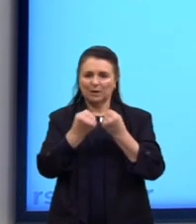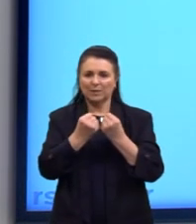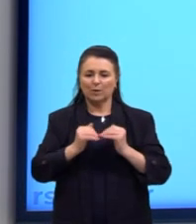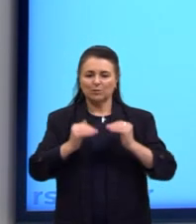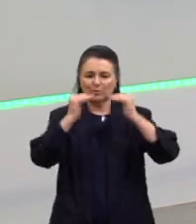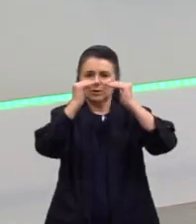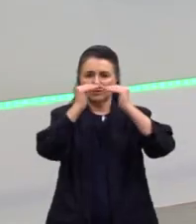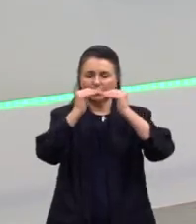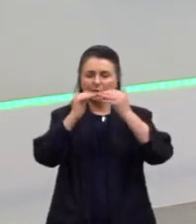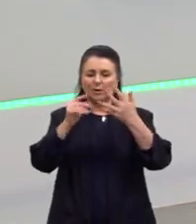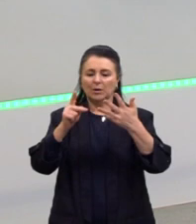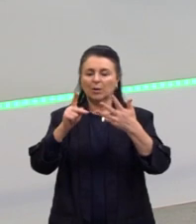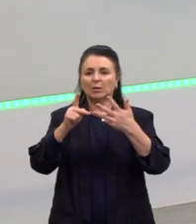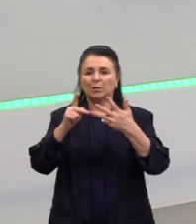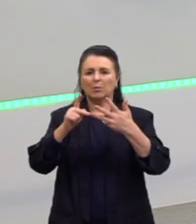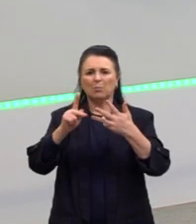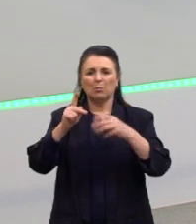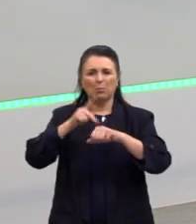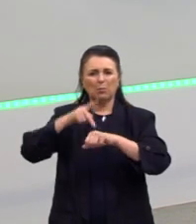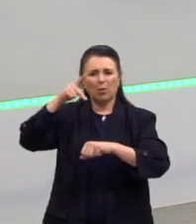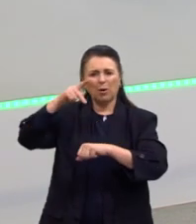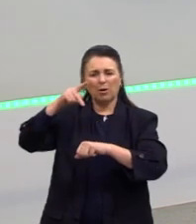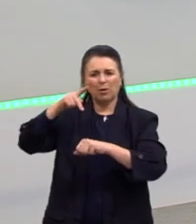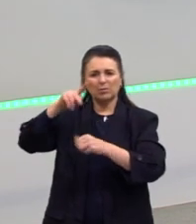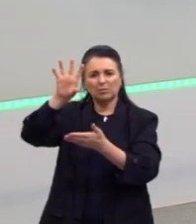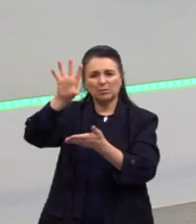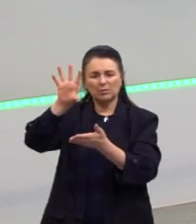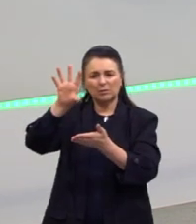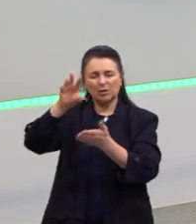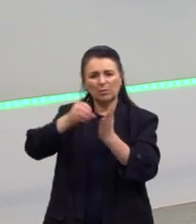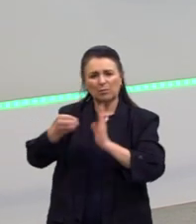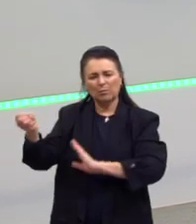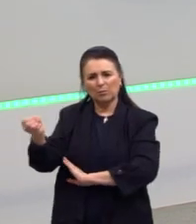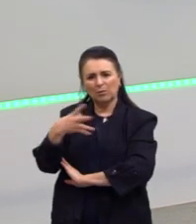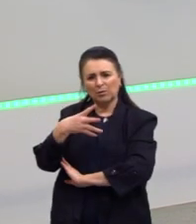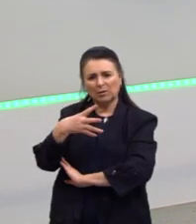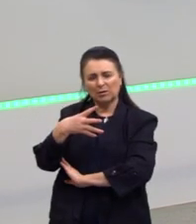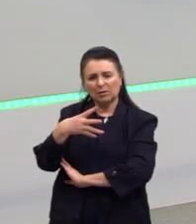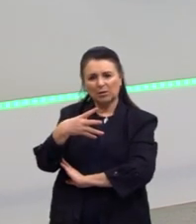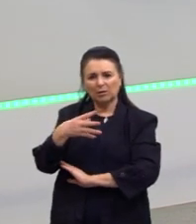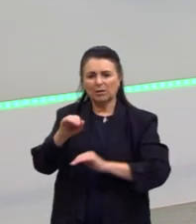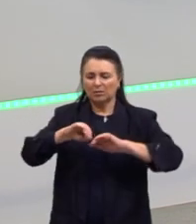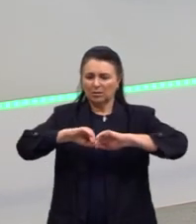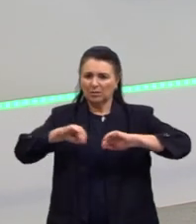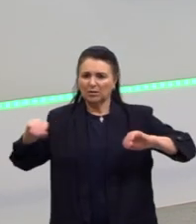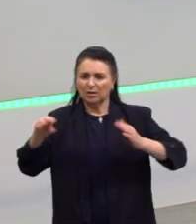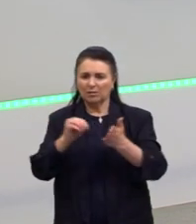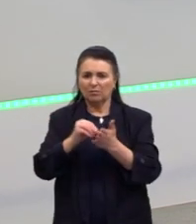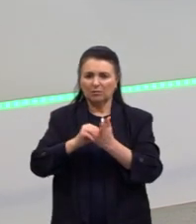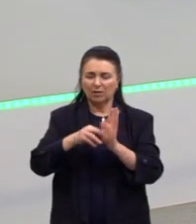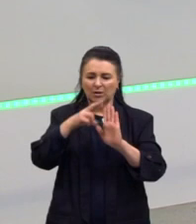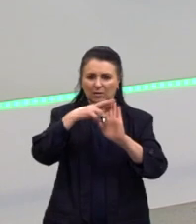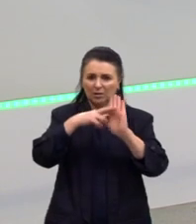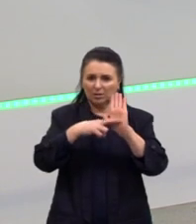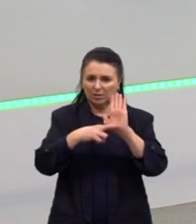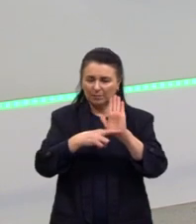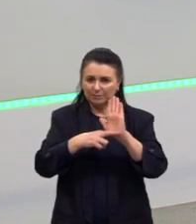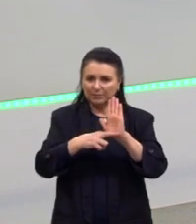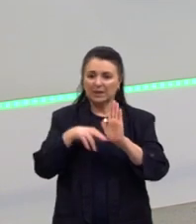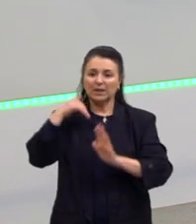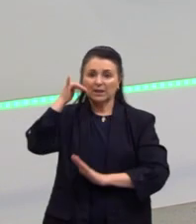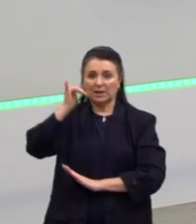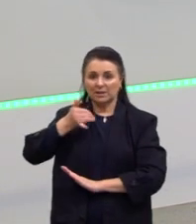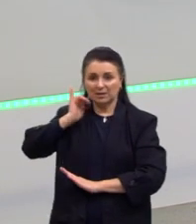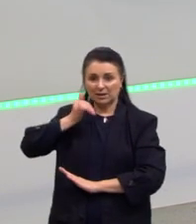Pós-modernismo, não, que é um movimento que é depois, caracterizado pela aceleração da ausência de grandes narrativas.